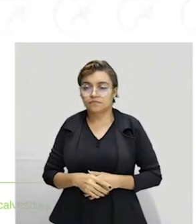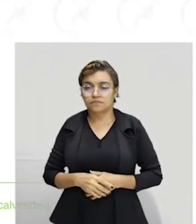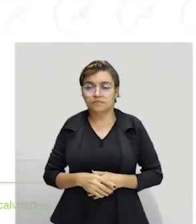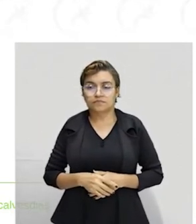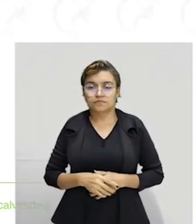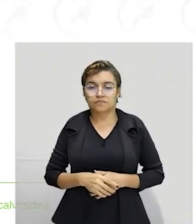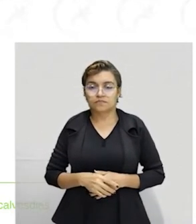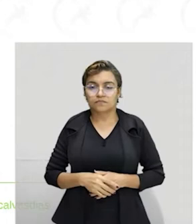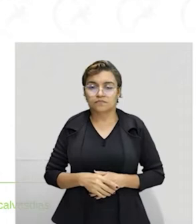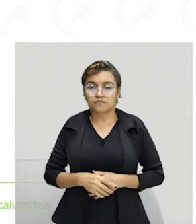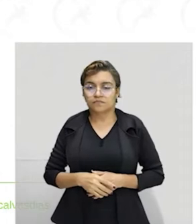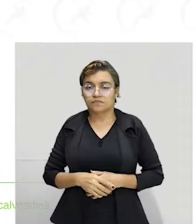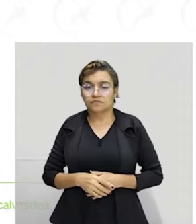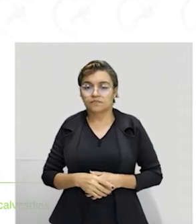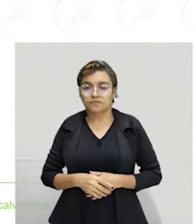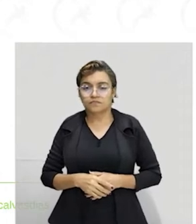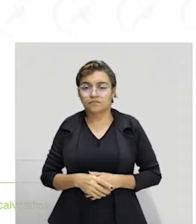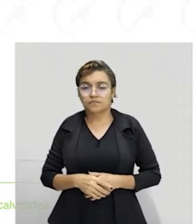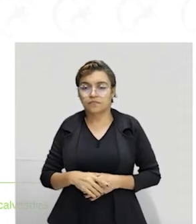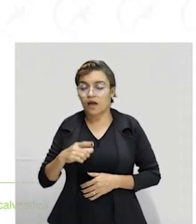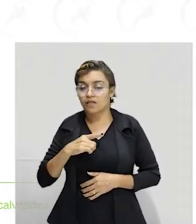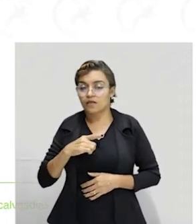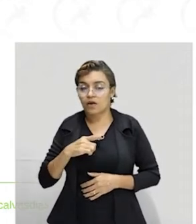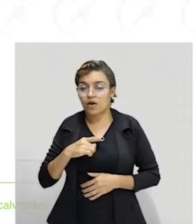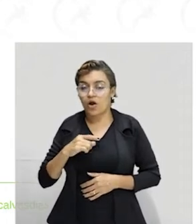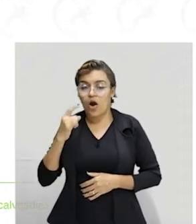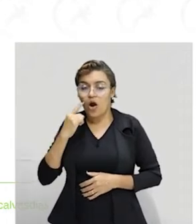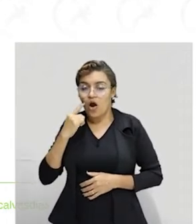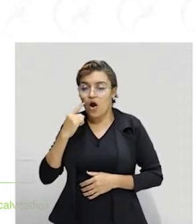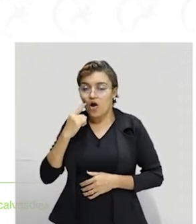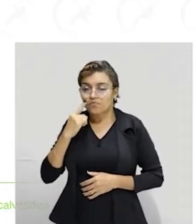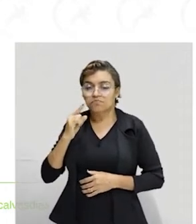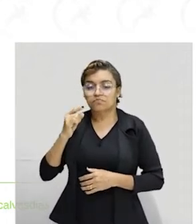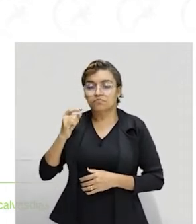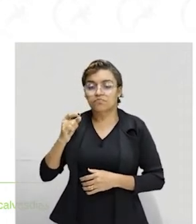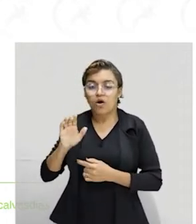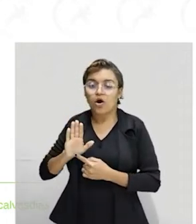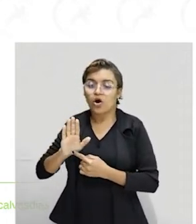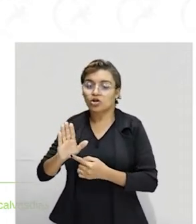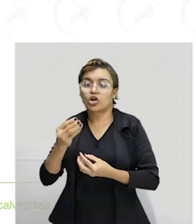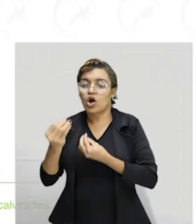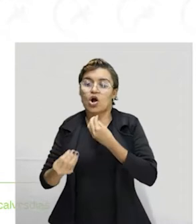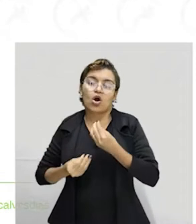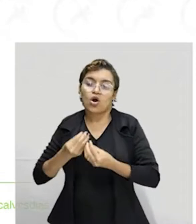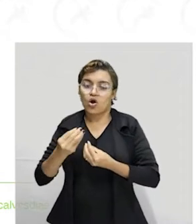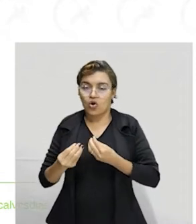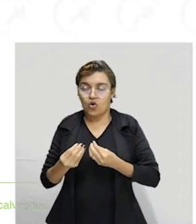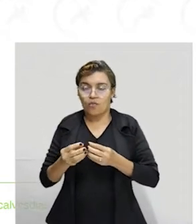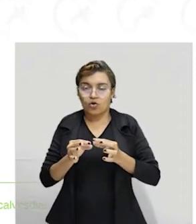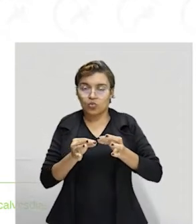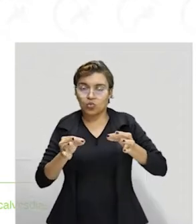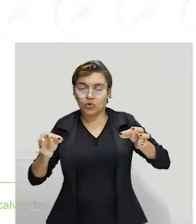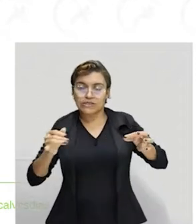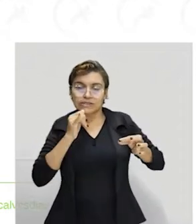não se atrase para o início da prova. E aqui nós temos um mapa, justamente com o trajetório que esse candidato escolheu, né, lá do local onde ele